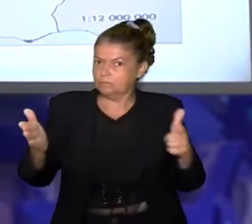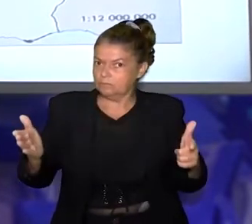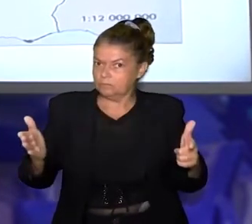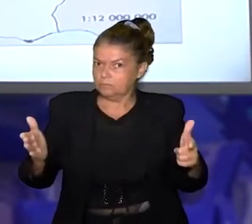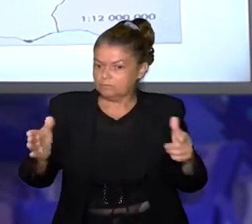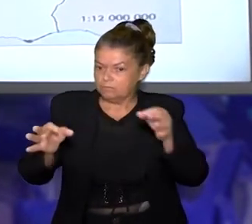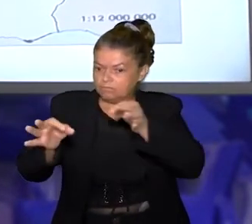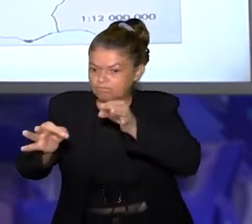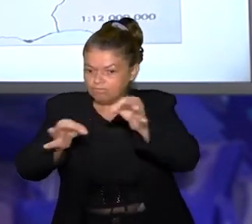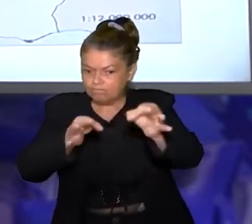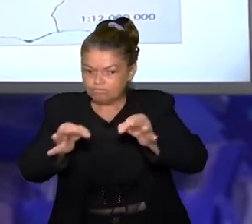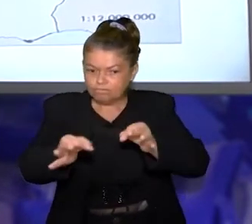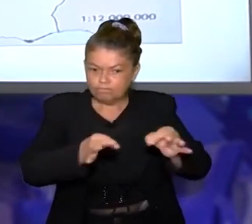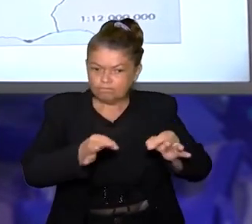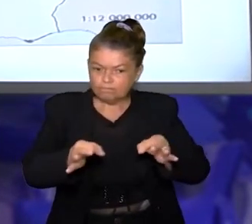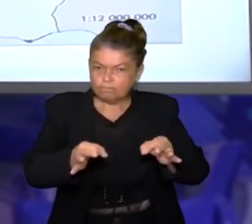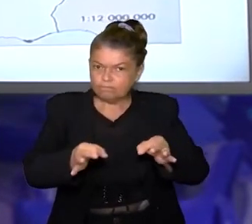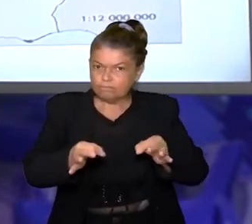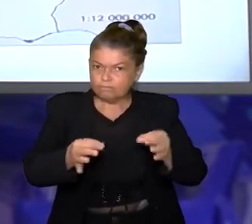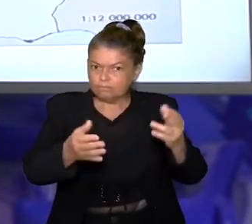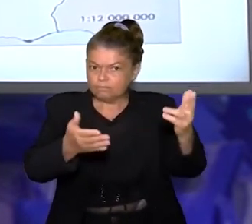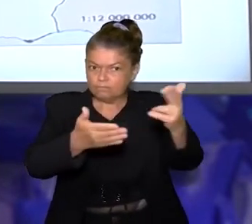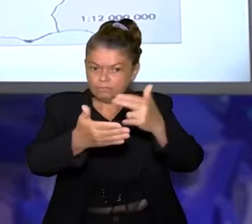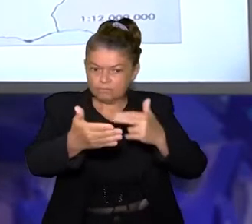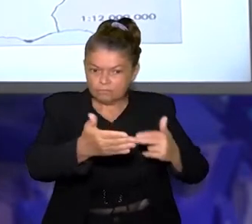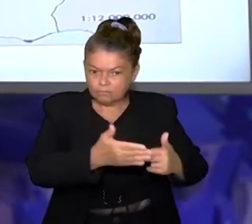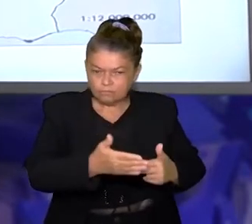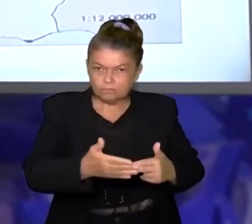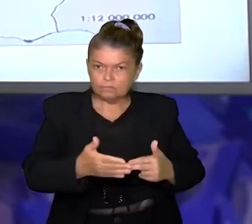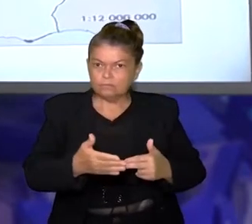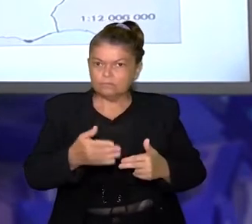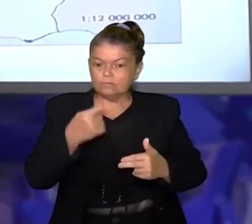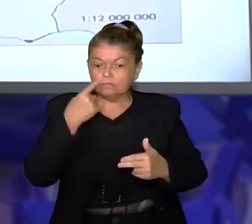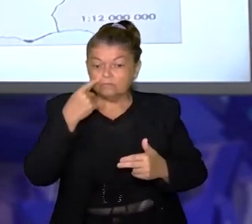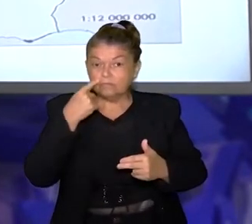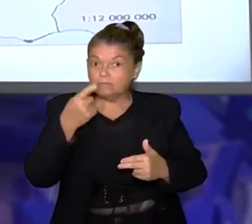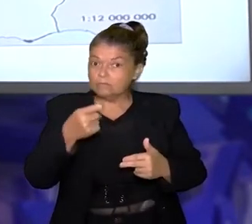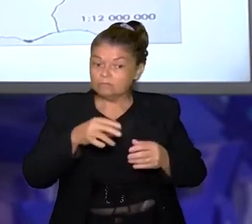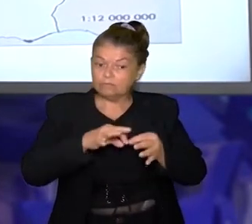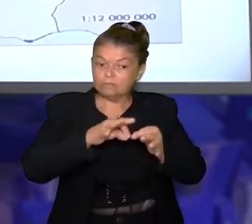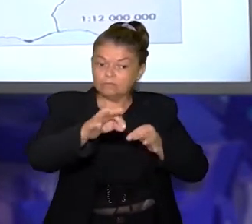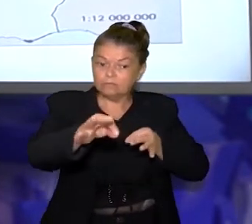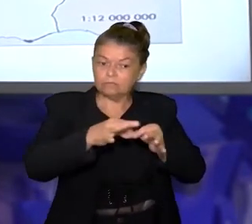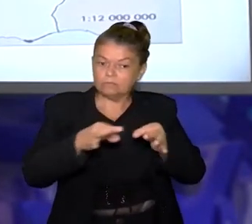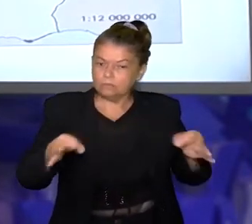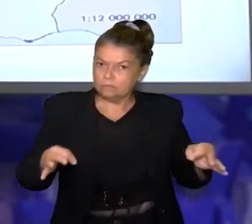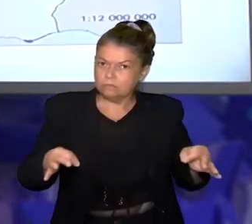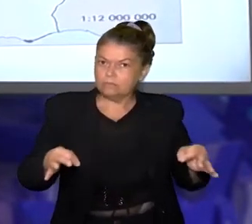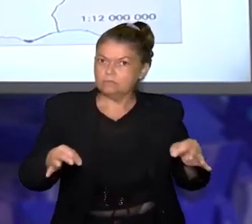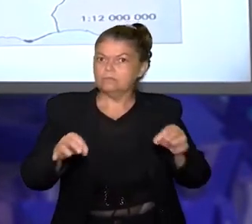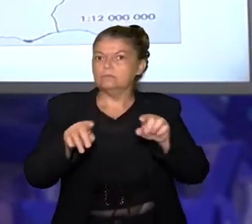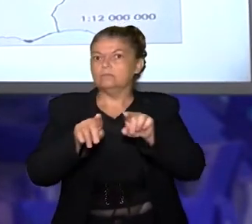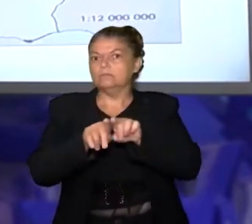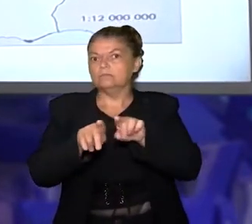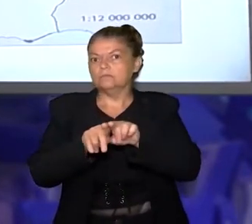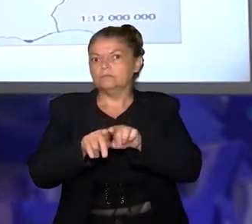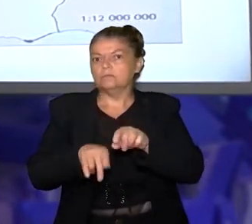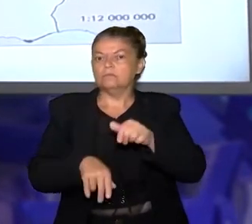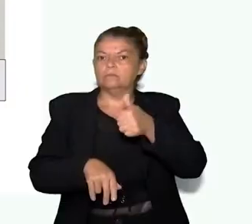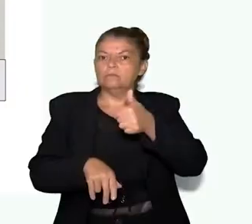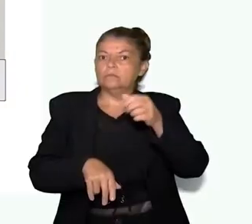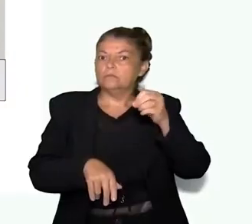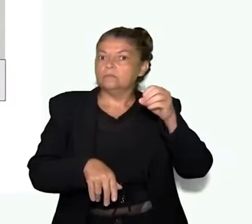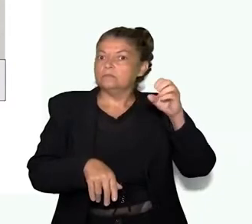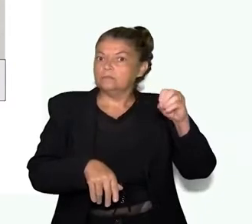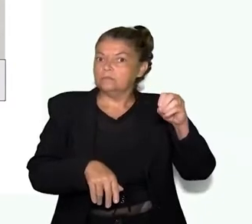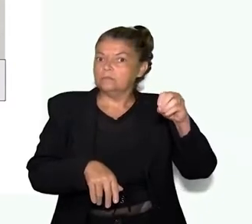e, a partir desse dado, você vai ter a distância real de uma localidade para a outra. Esse aqui é o mapa de Portugal e, a cada